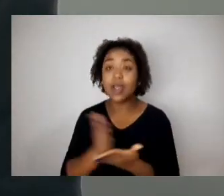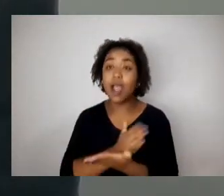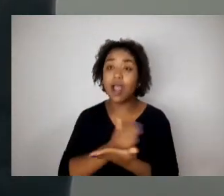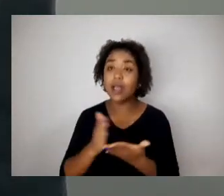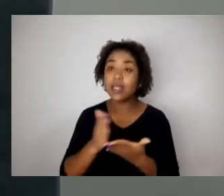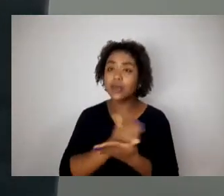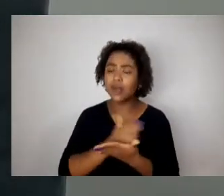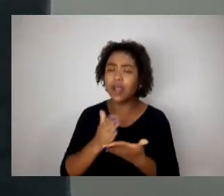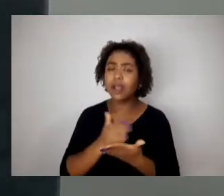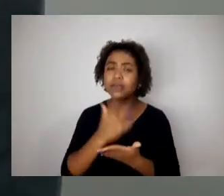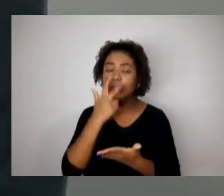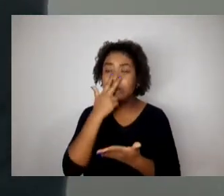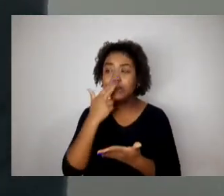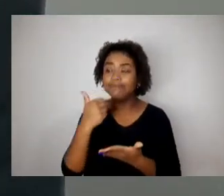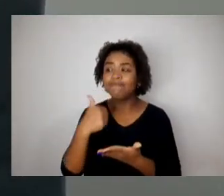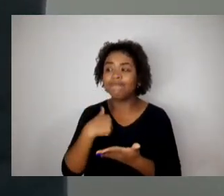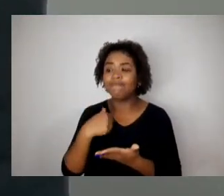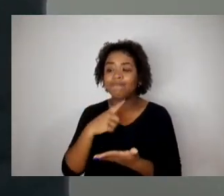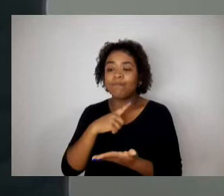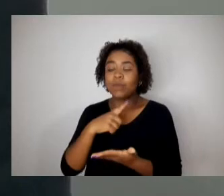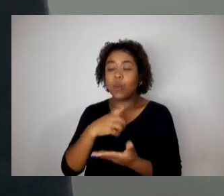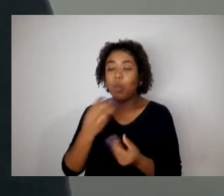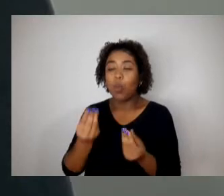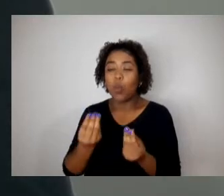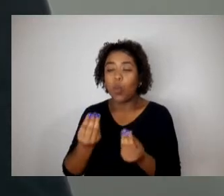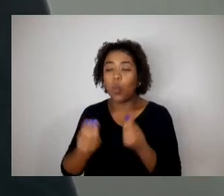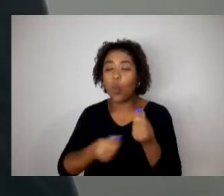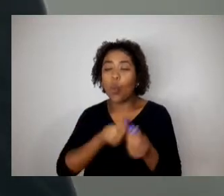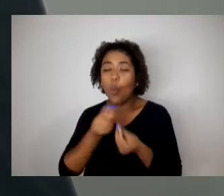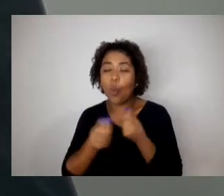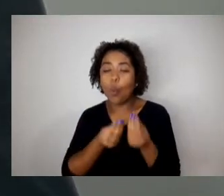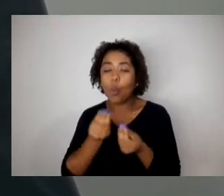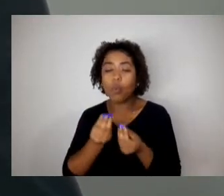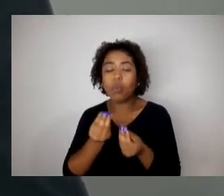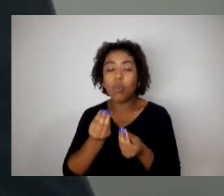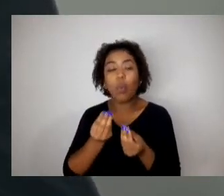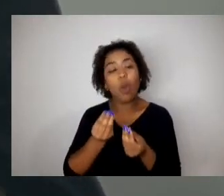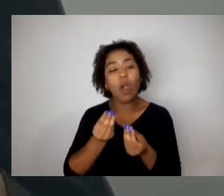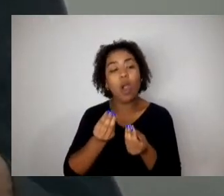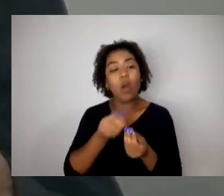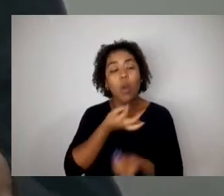as posições colocadas contrárias como se fossem